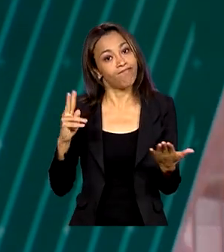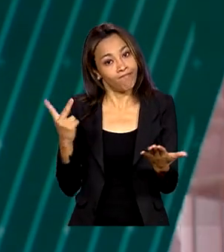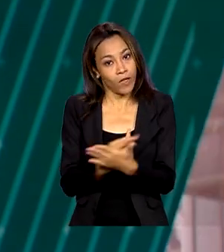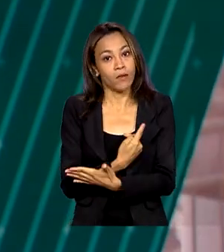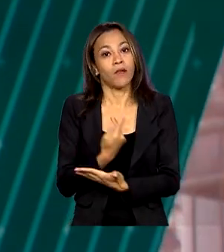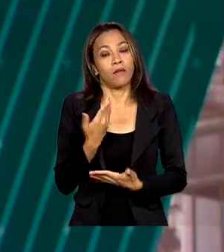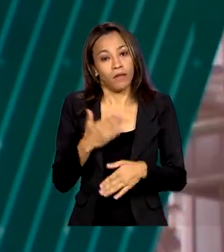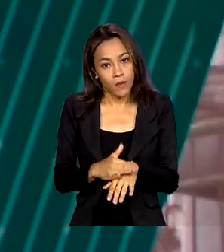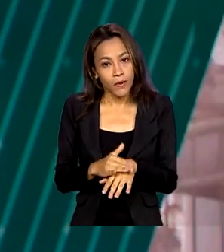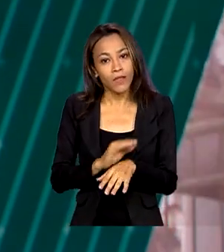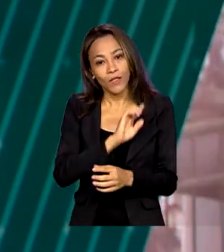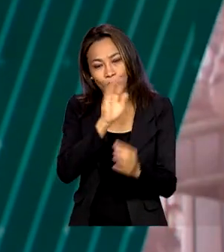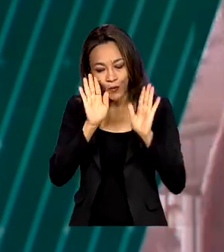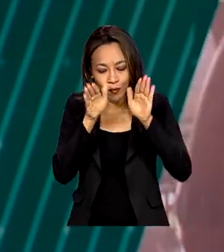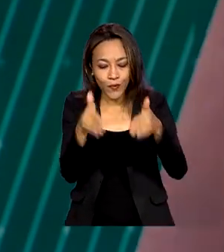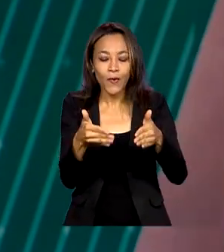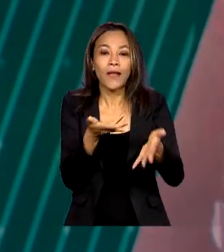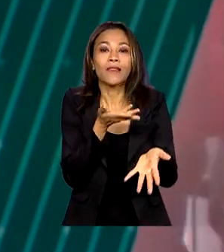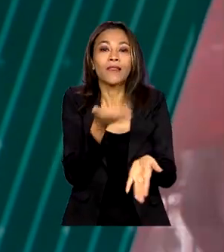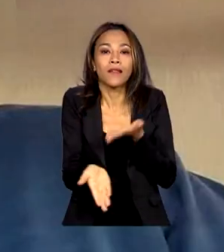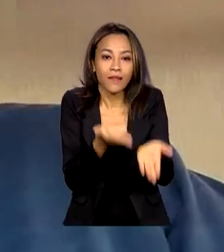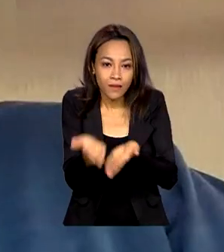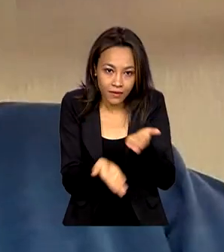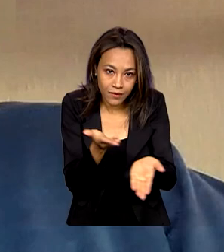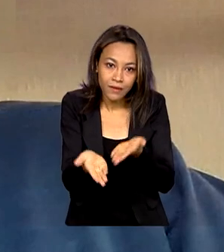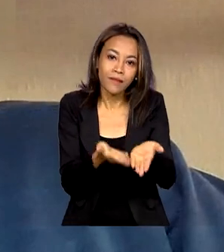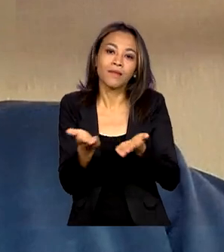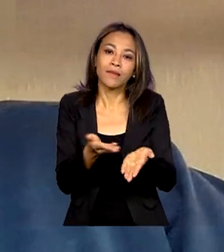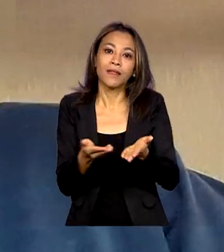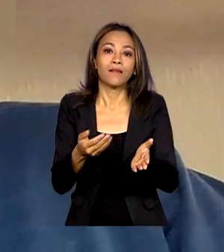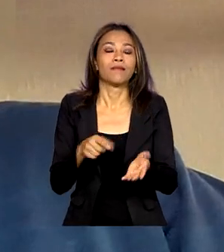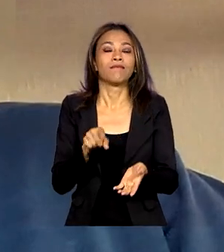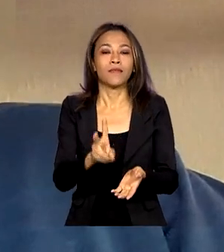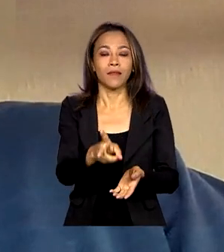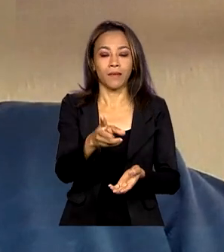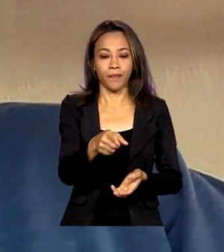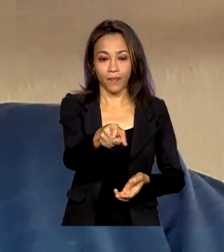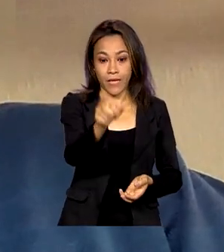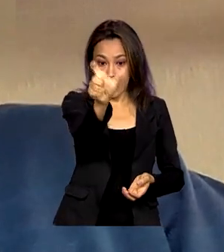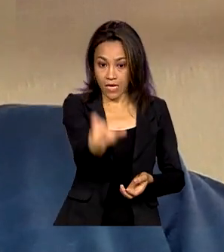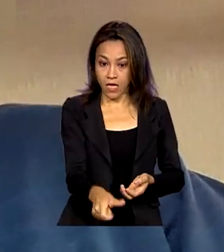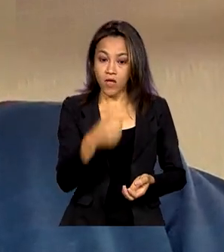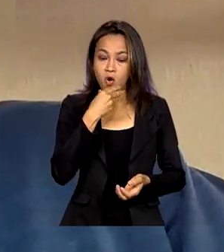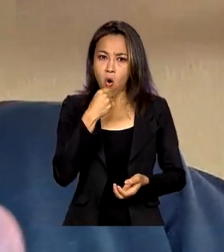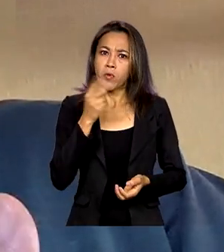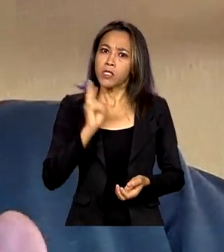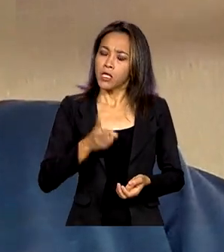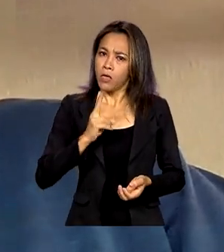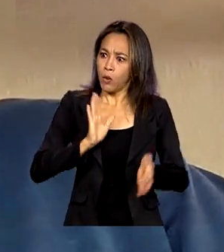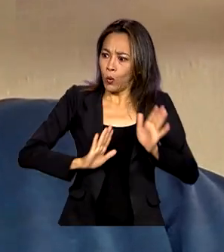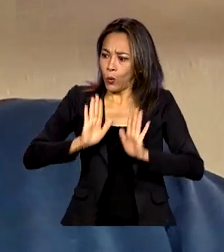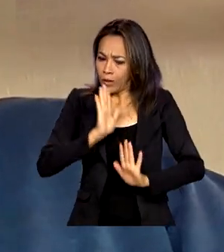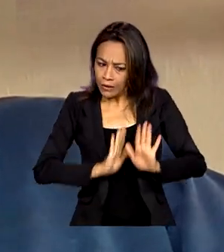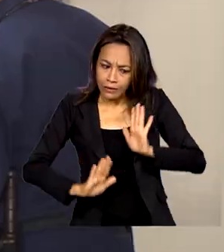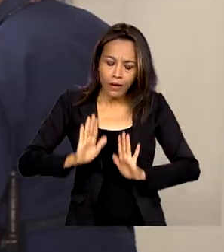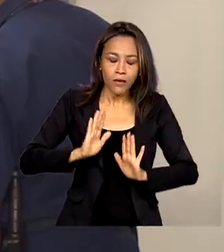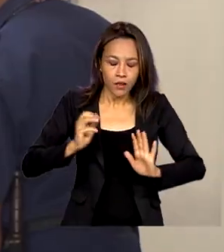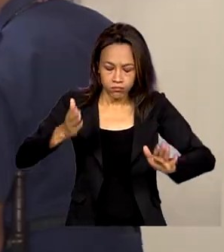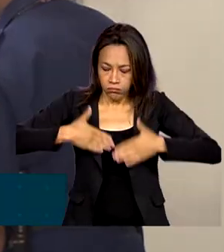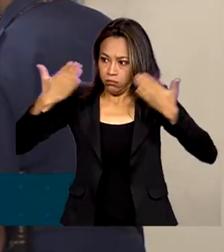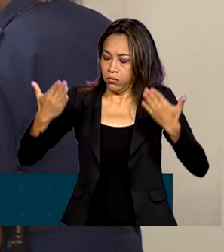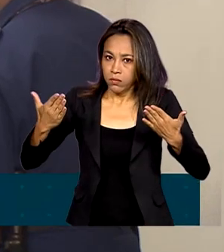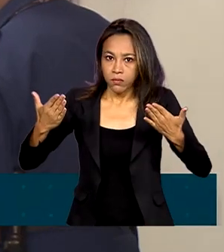E o foco é prevenção e tratamento precoce. Sempre cuidadoso com a saúde, Albino conta que tomou um